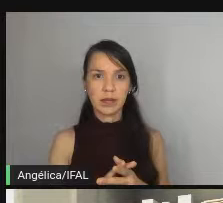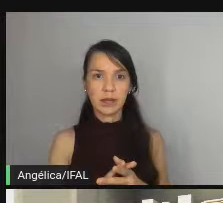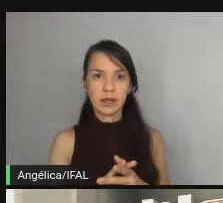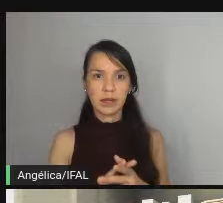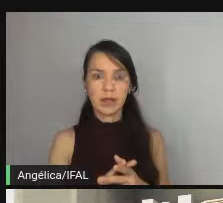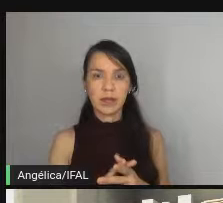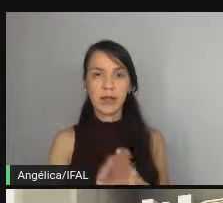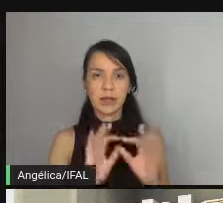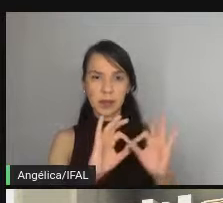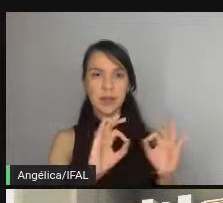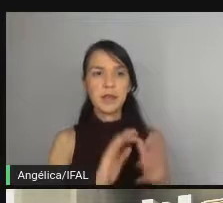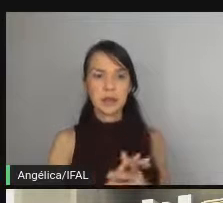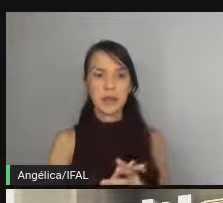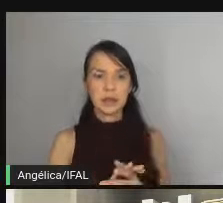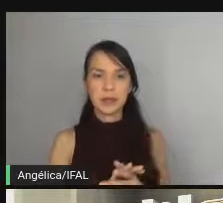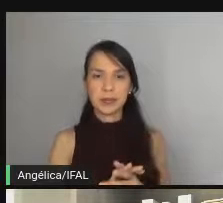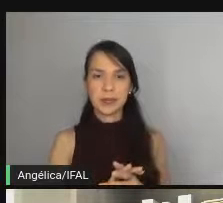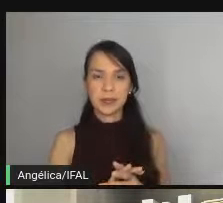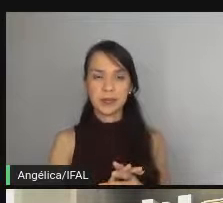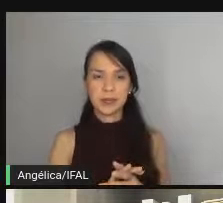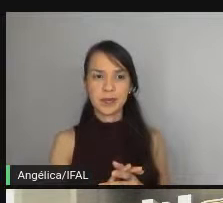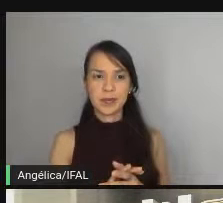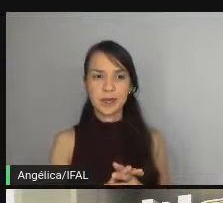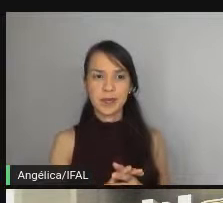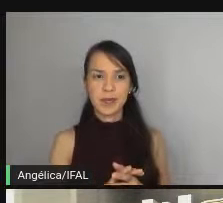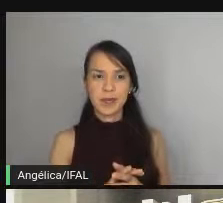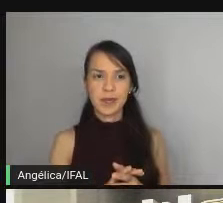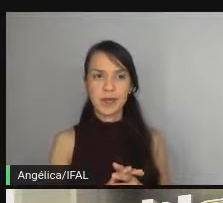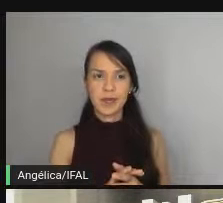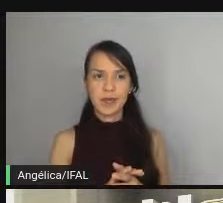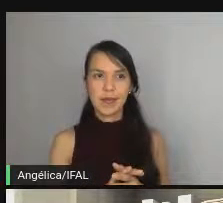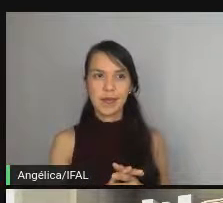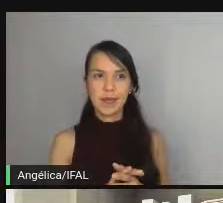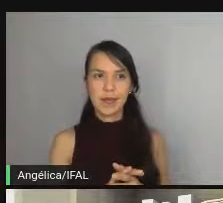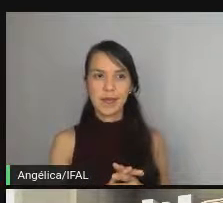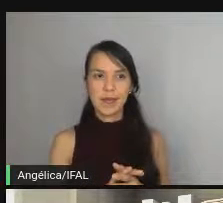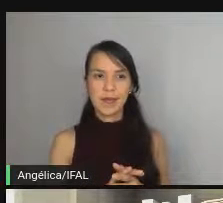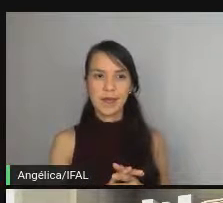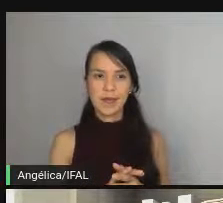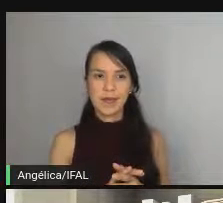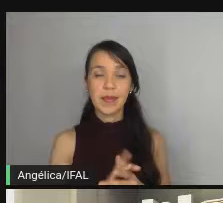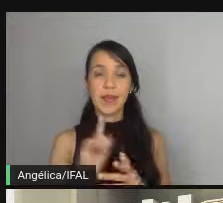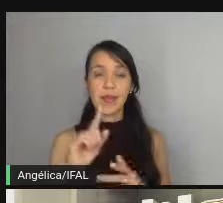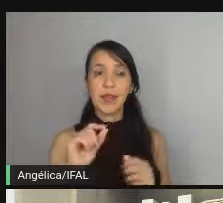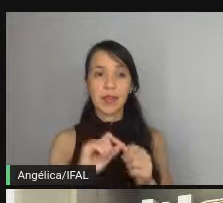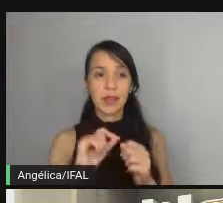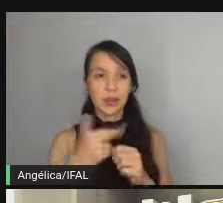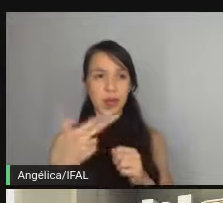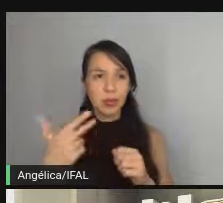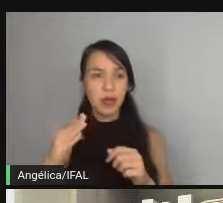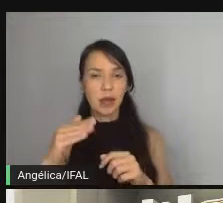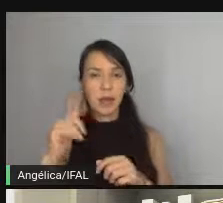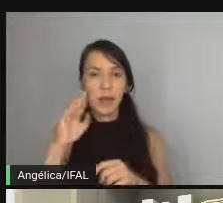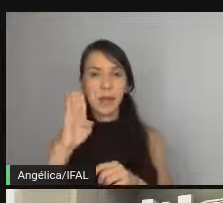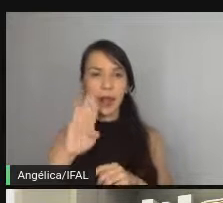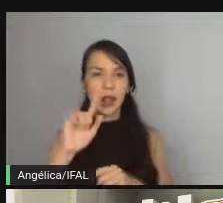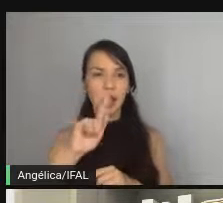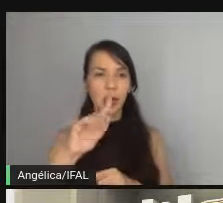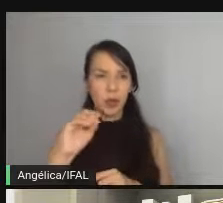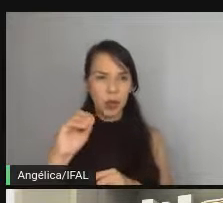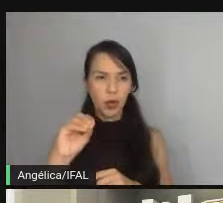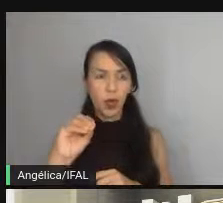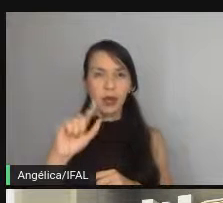perfeito exatamente tá e aí permite a gente entrar numa coisa bem legal em Go que é